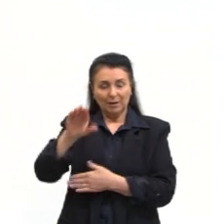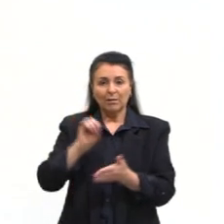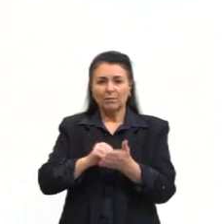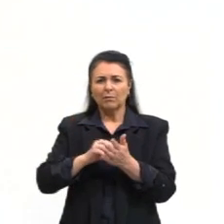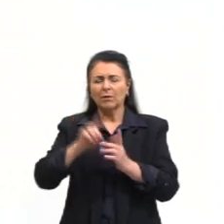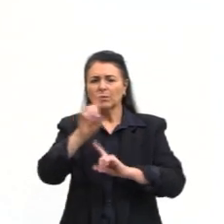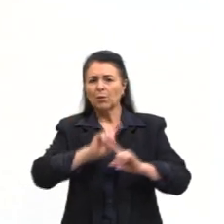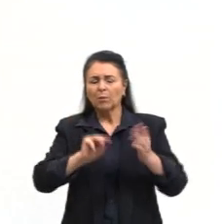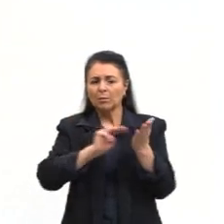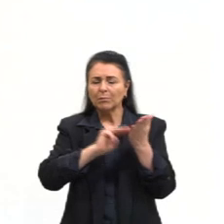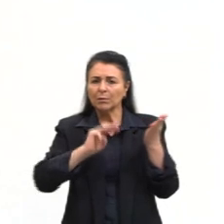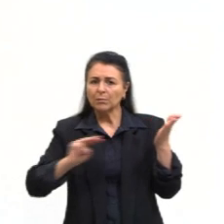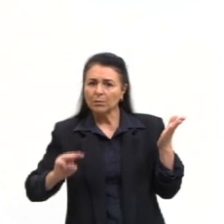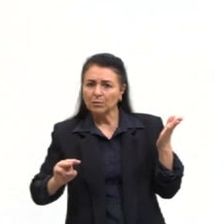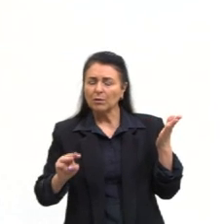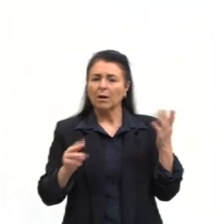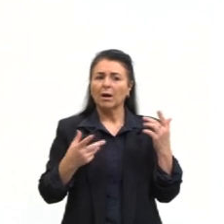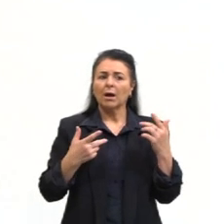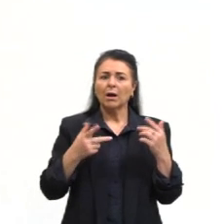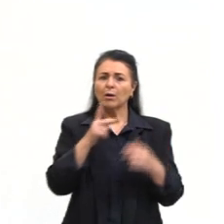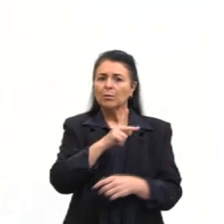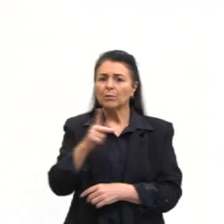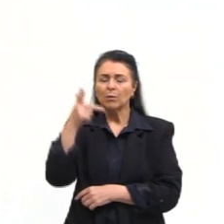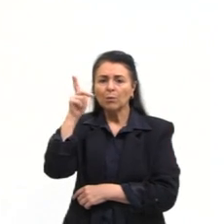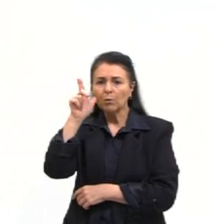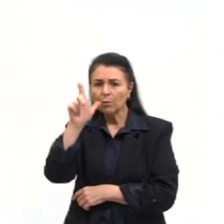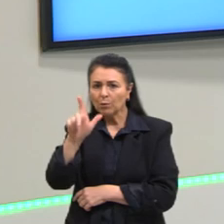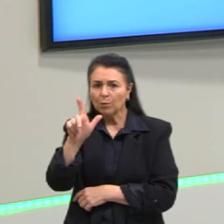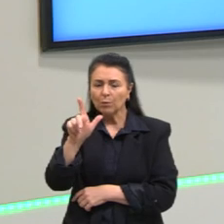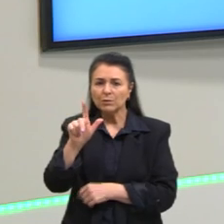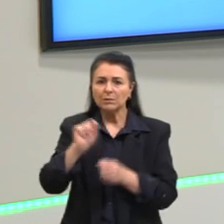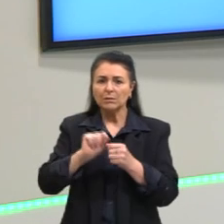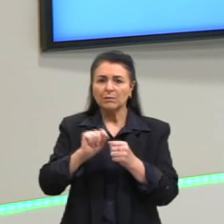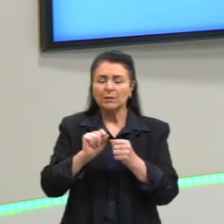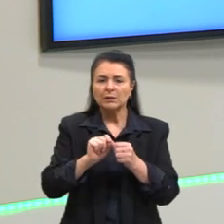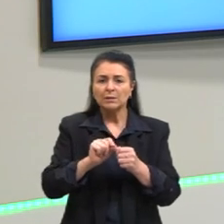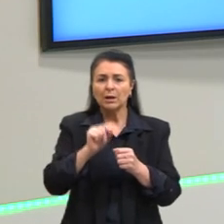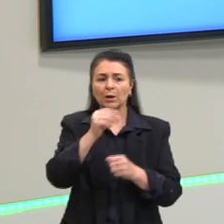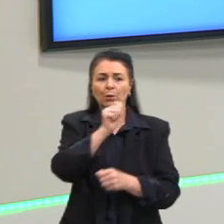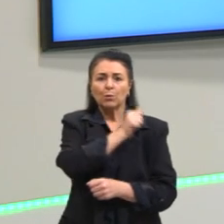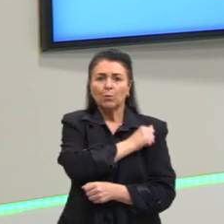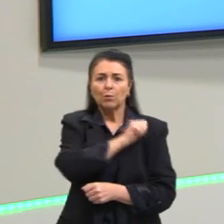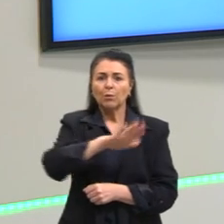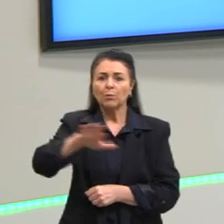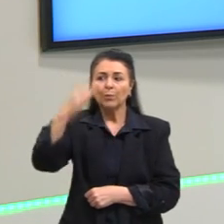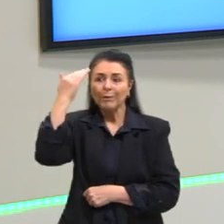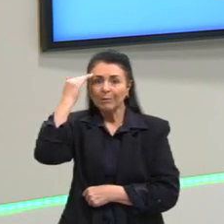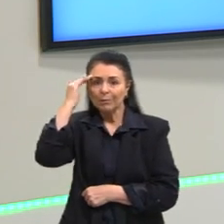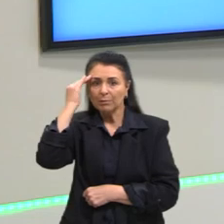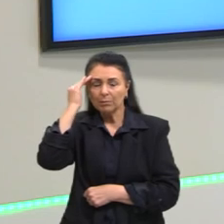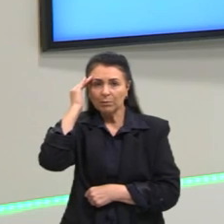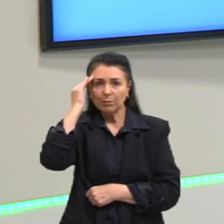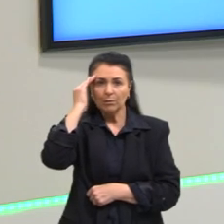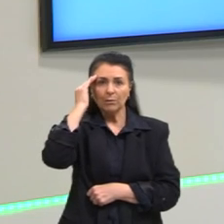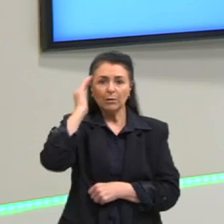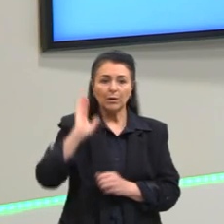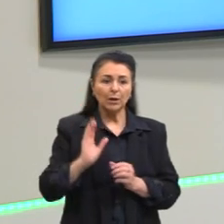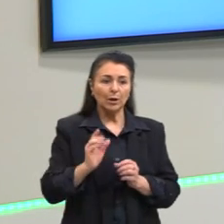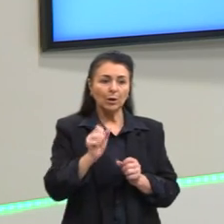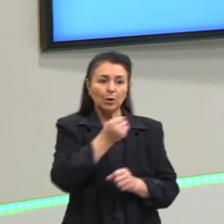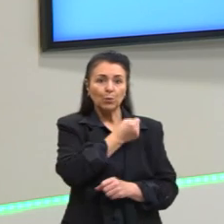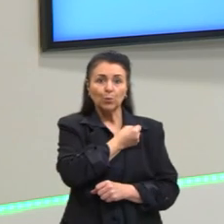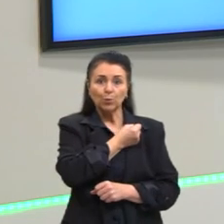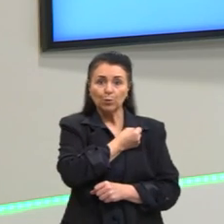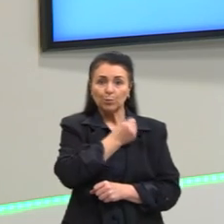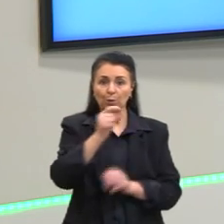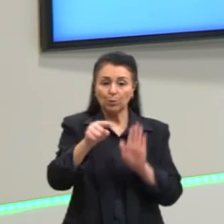alguma metodologia onde a gente consiga contemplar o aluno, para que ele entenda o número negativo em sua